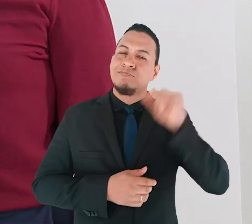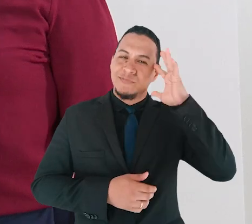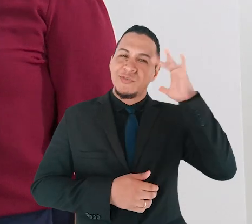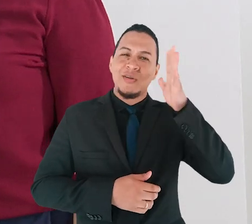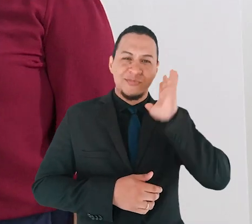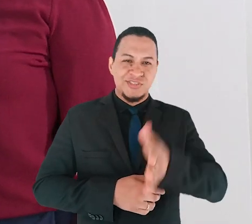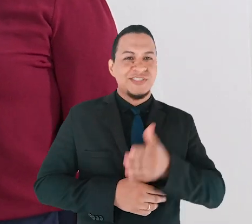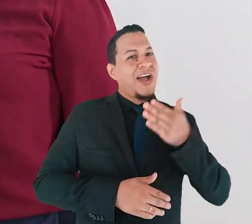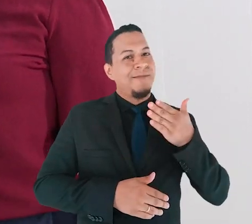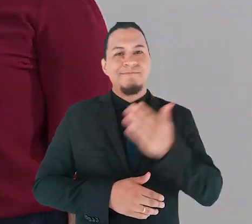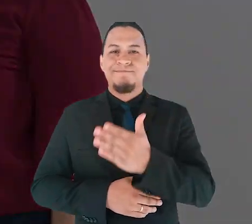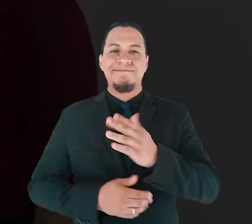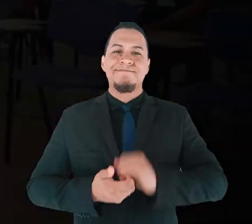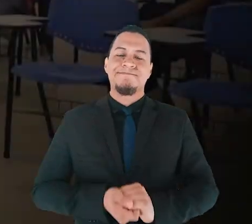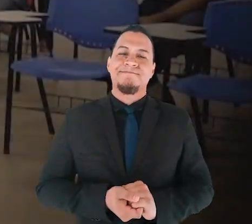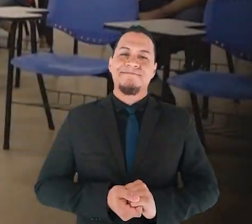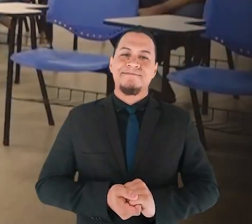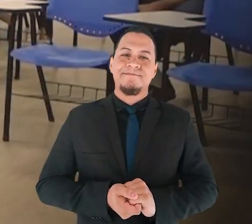que se tornou realidade.